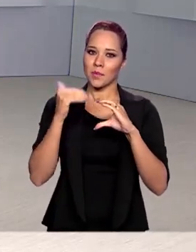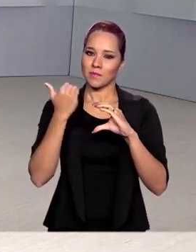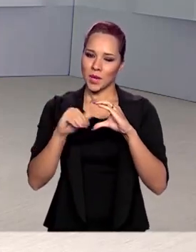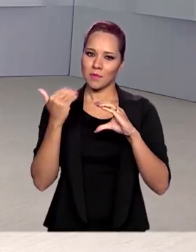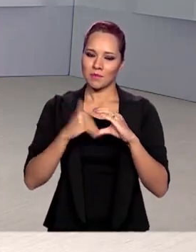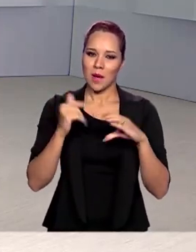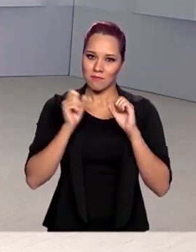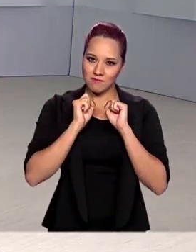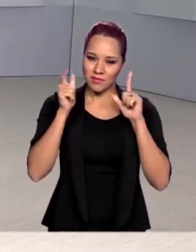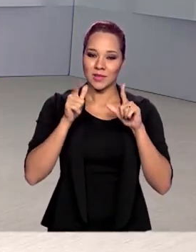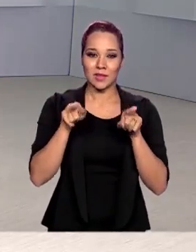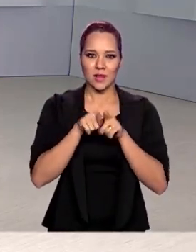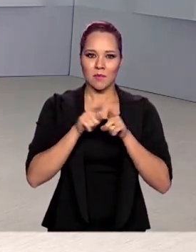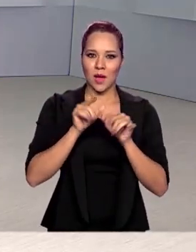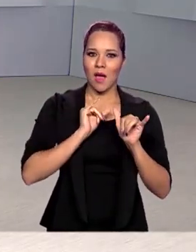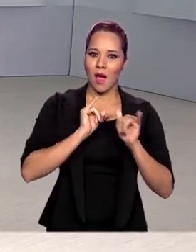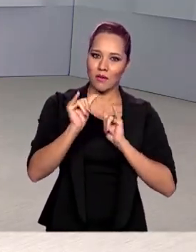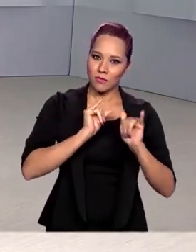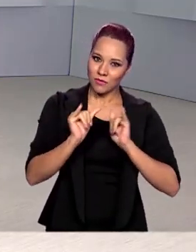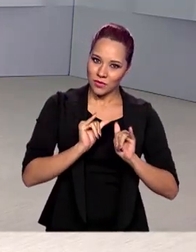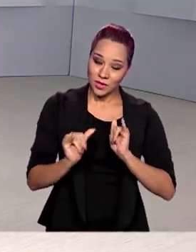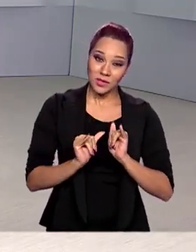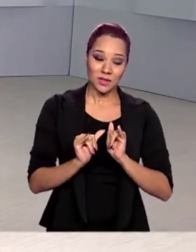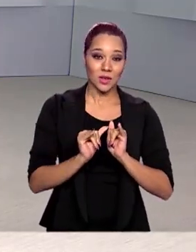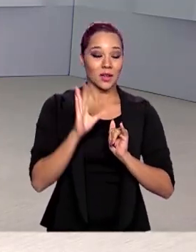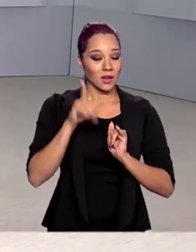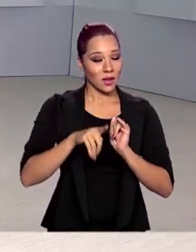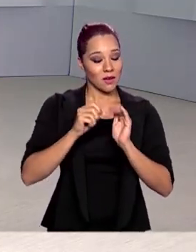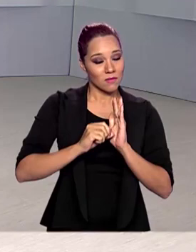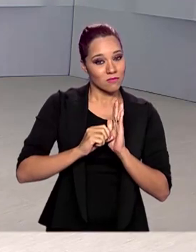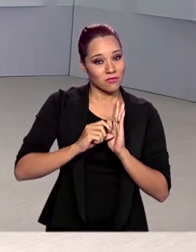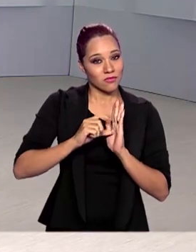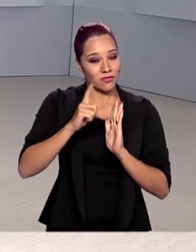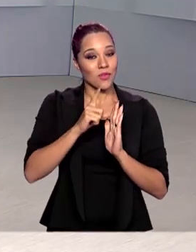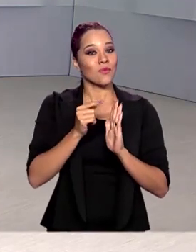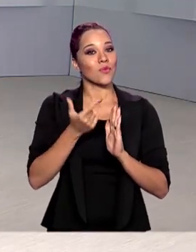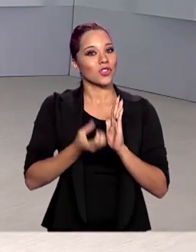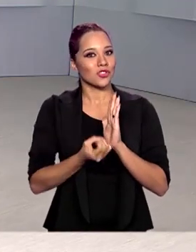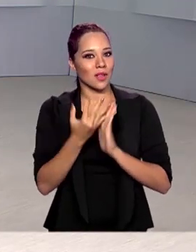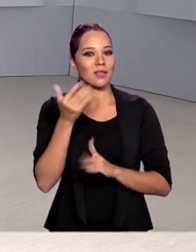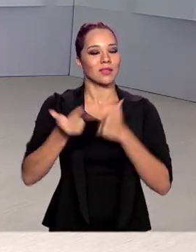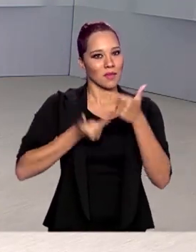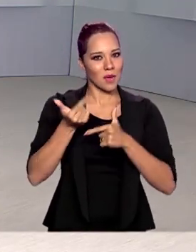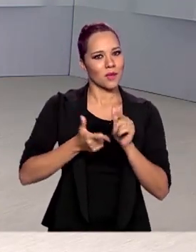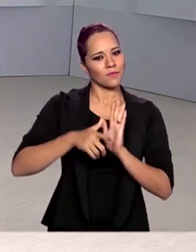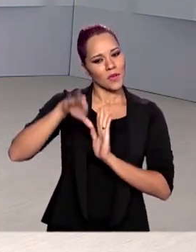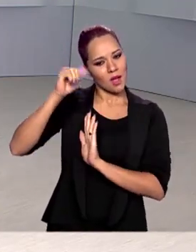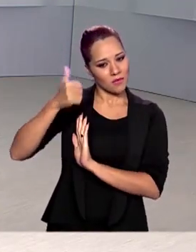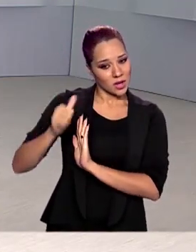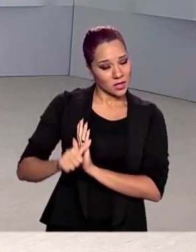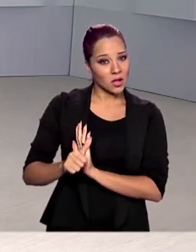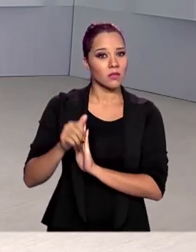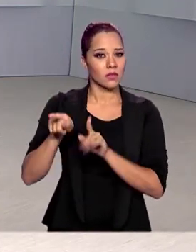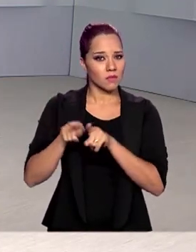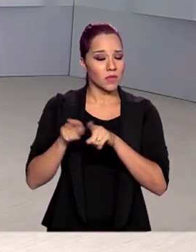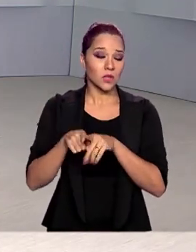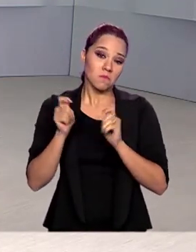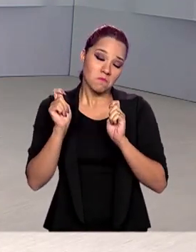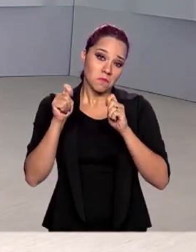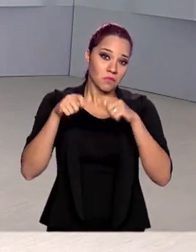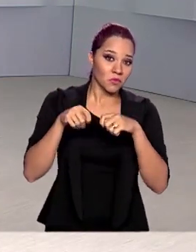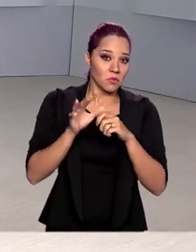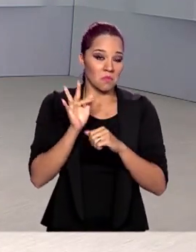alertas e notificações aos usuários e aumenta a oferta de serviços. A avaliação de possível infecção também foi